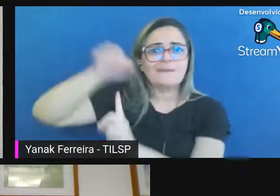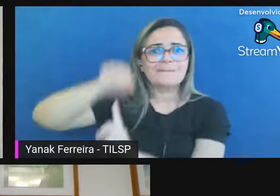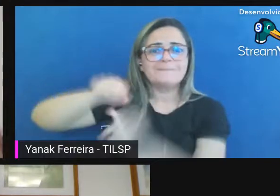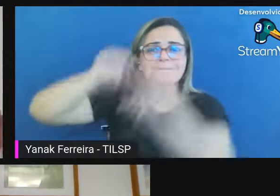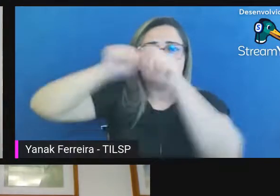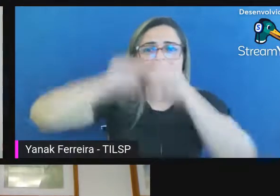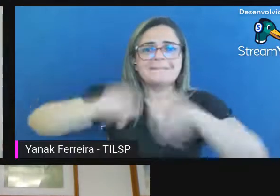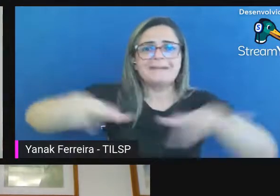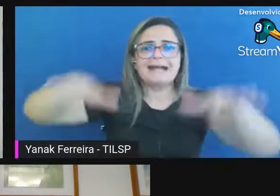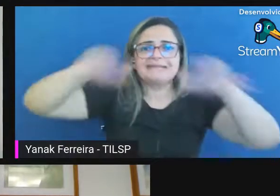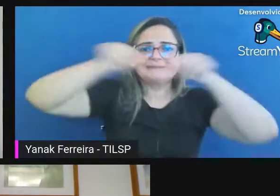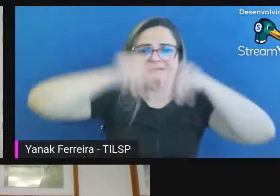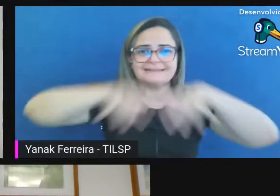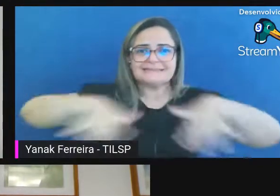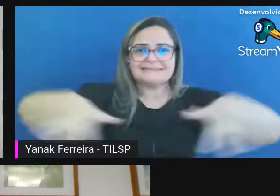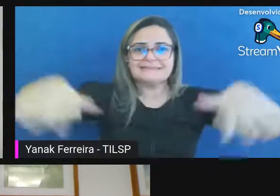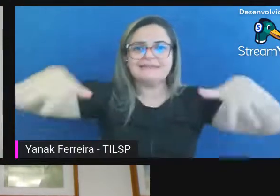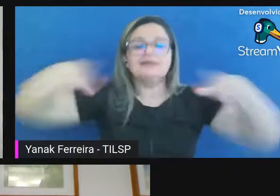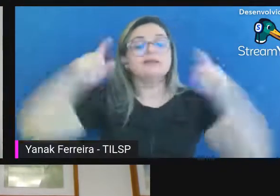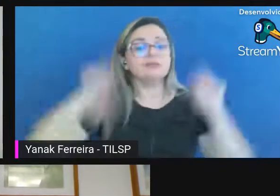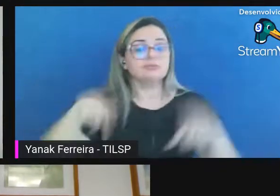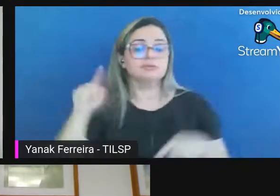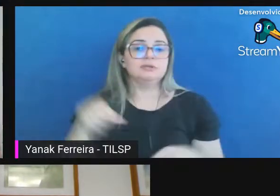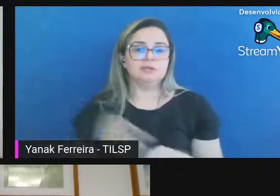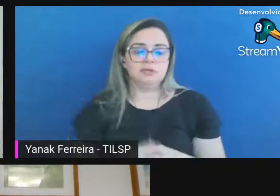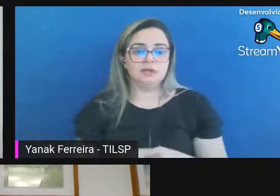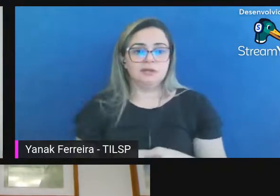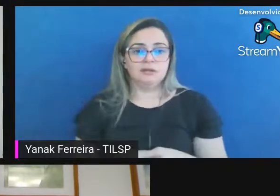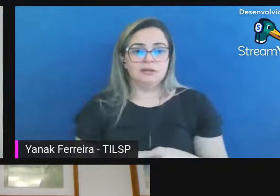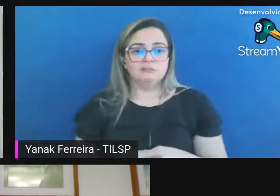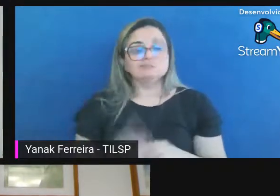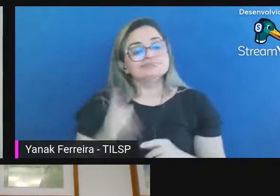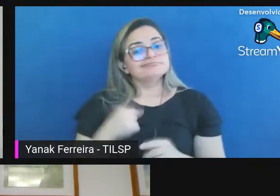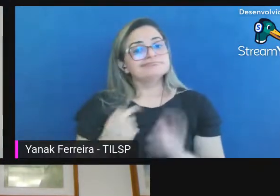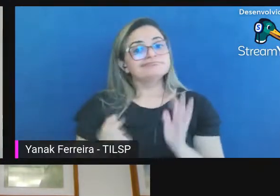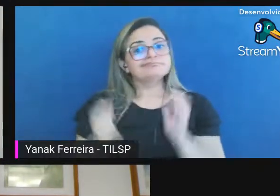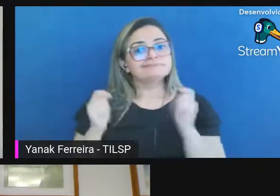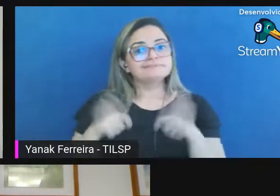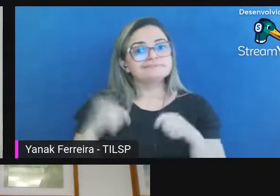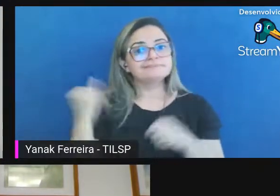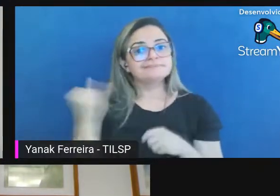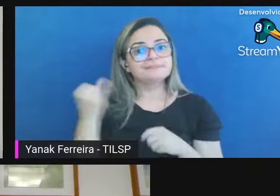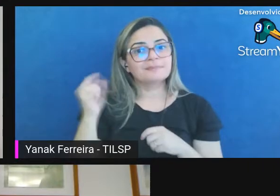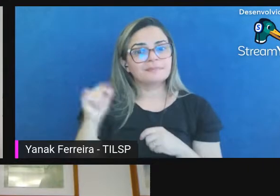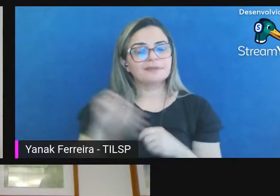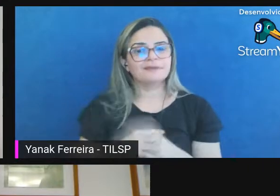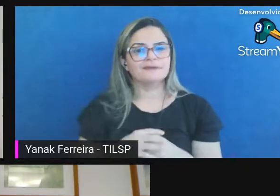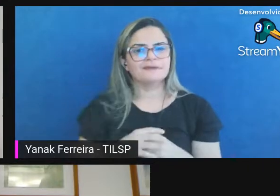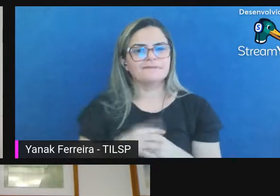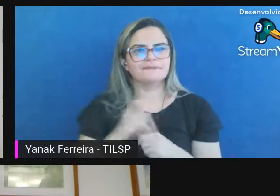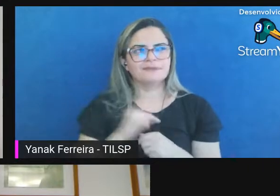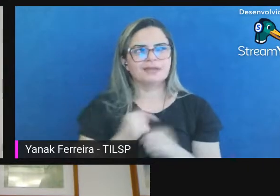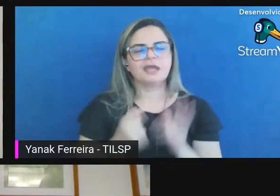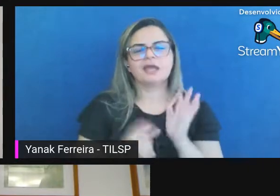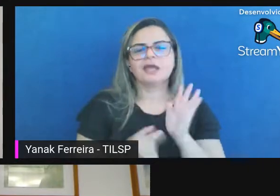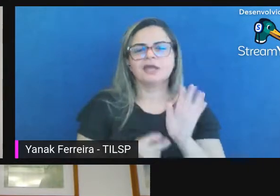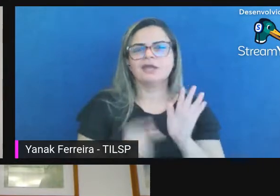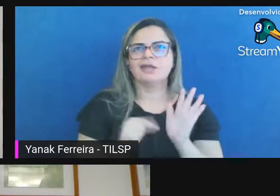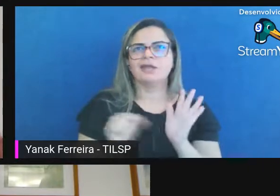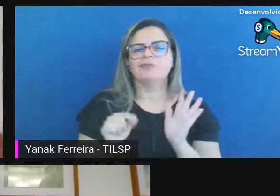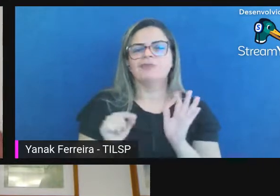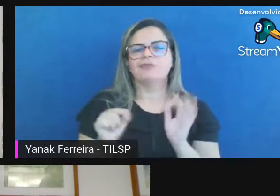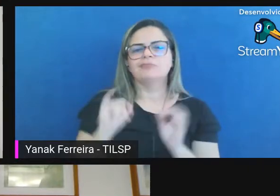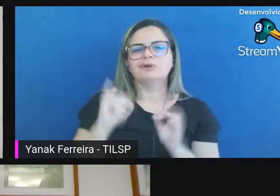então isso é patente de que funciona de que é uma abordagem sistêmica